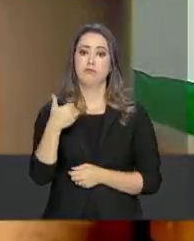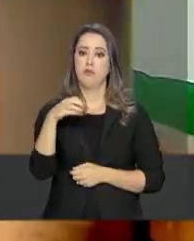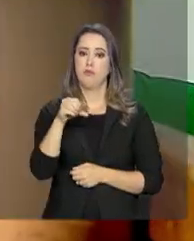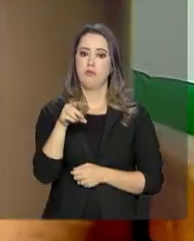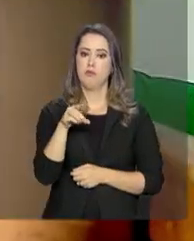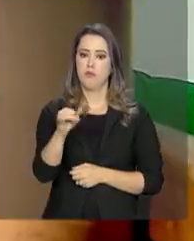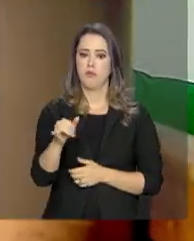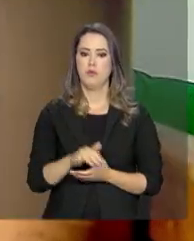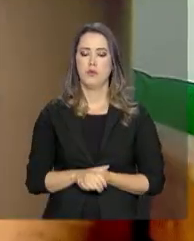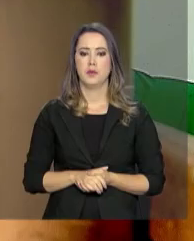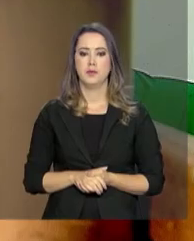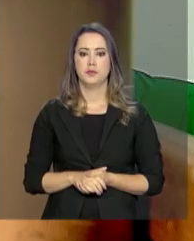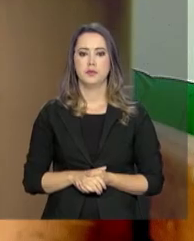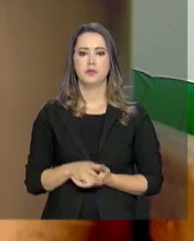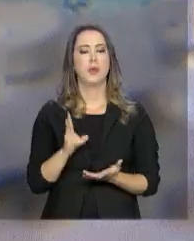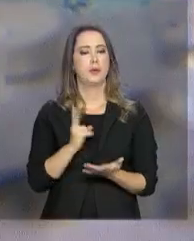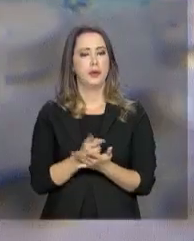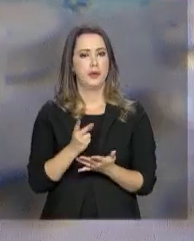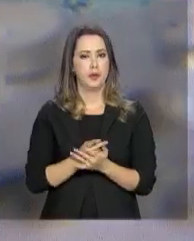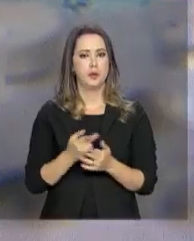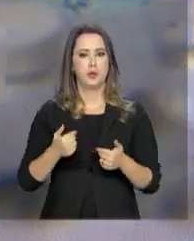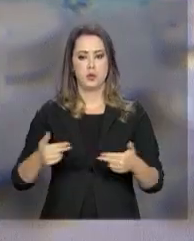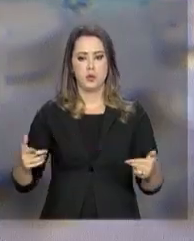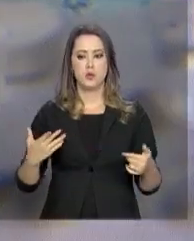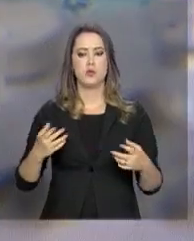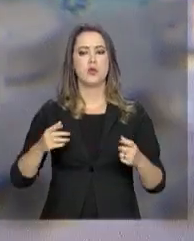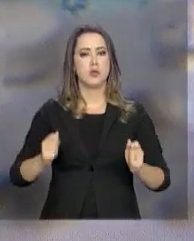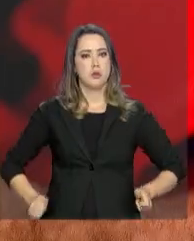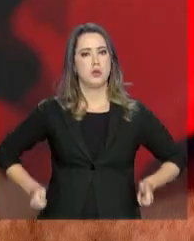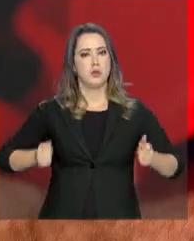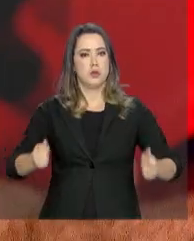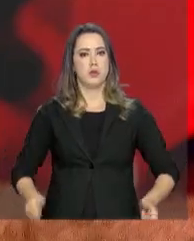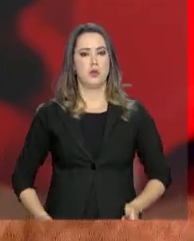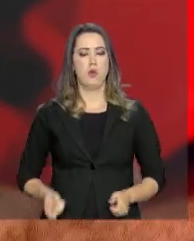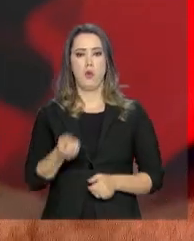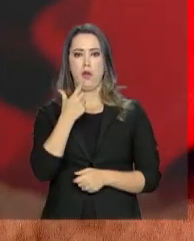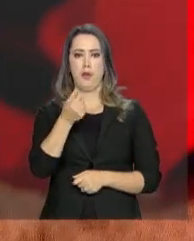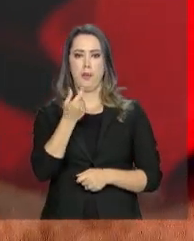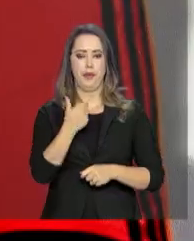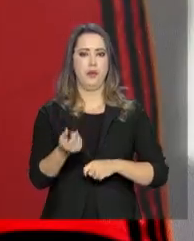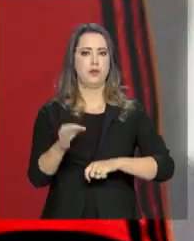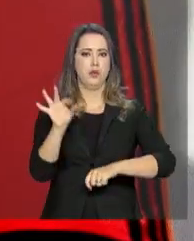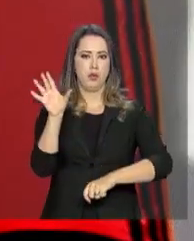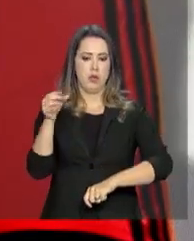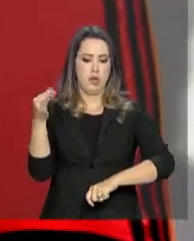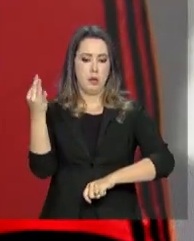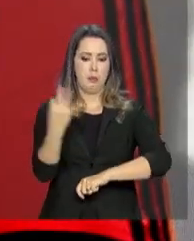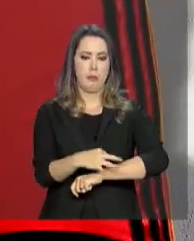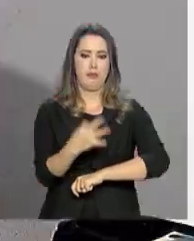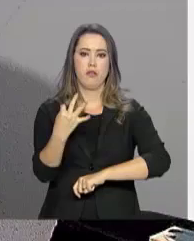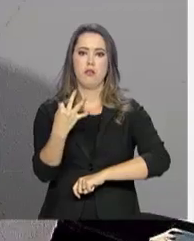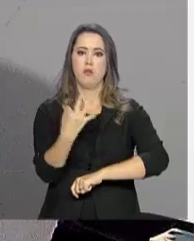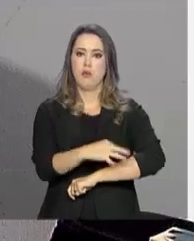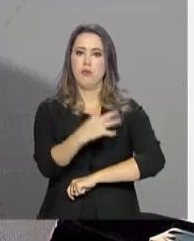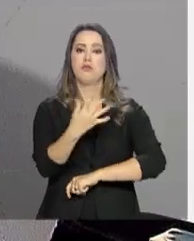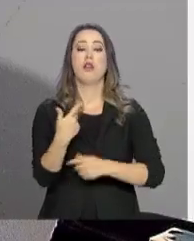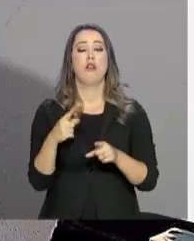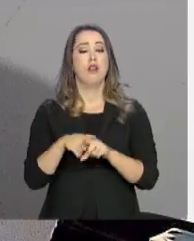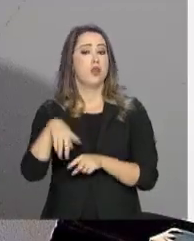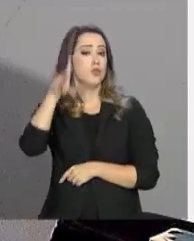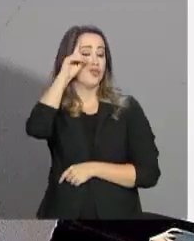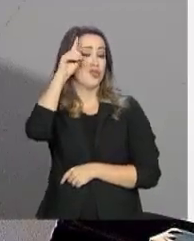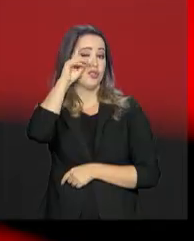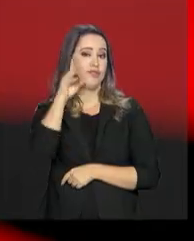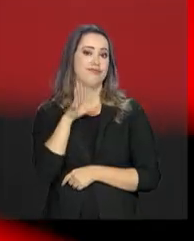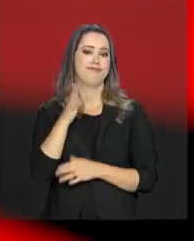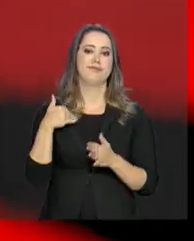Além dos equipamentos de locomoção, os medicamentos, como a insulina, fazem parte do dia a dia do aposentado. Situação